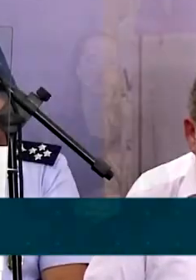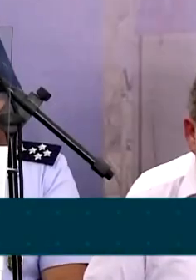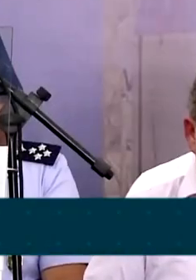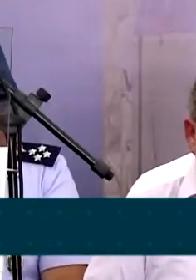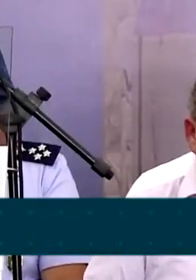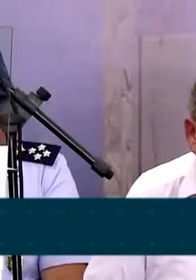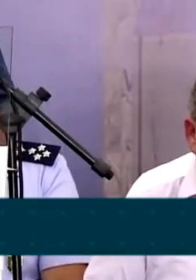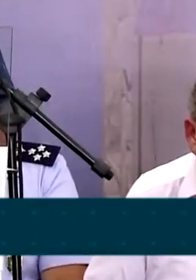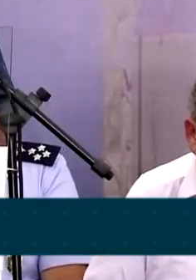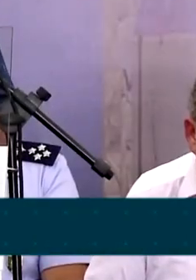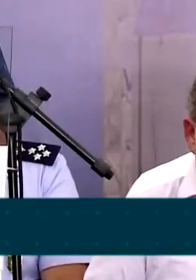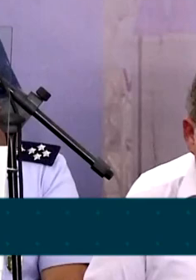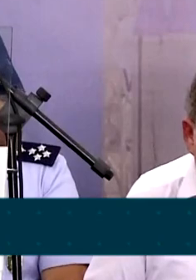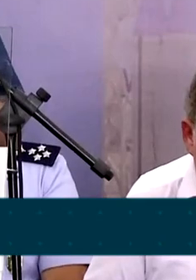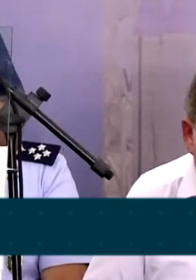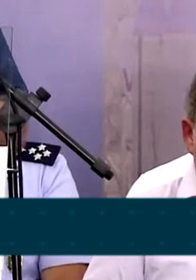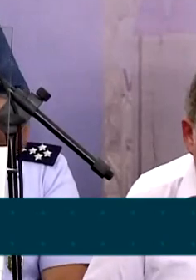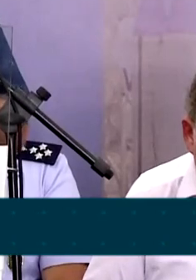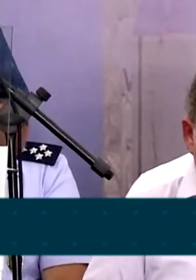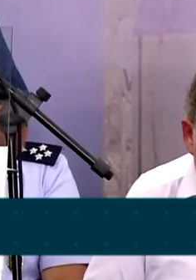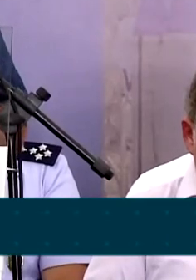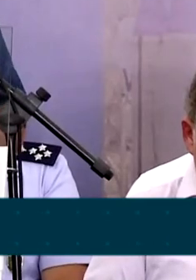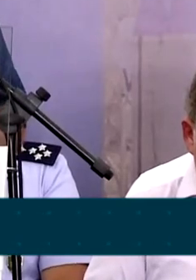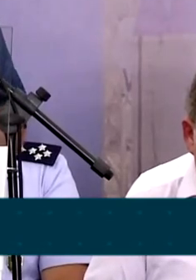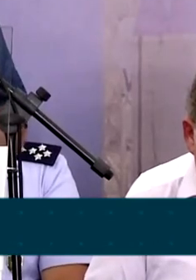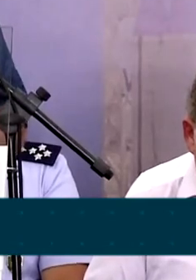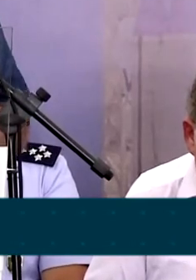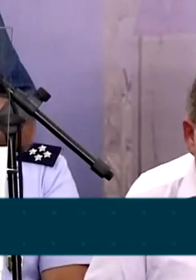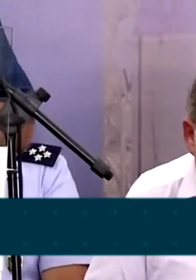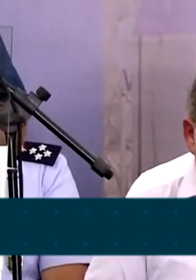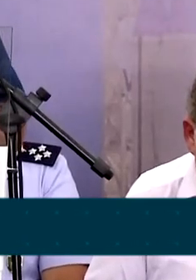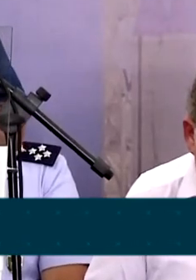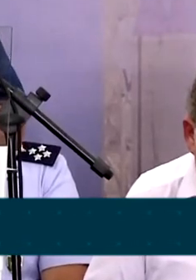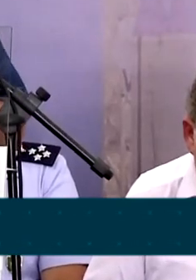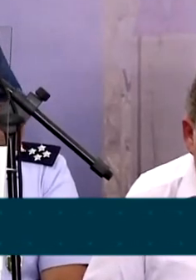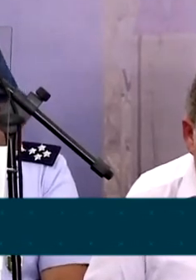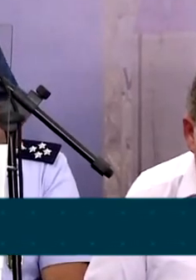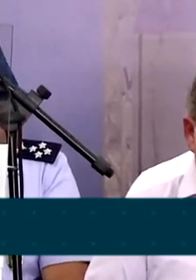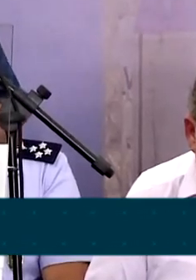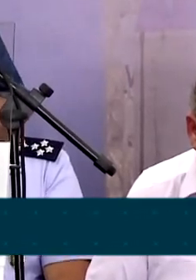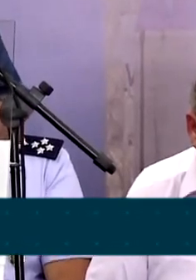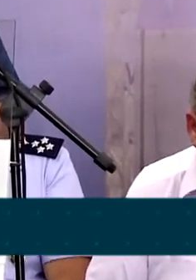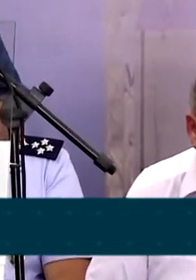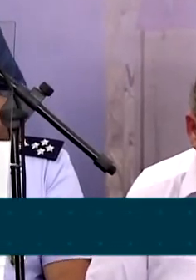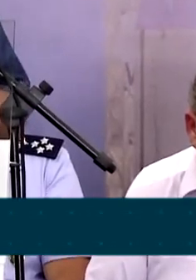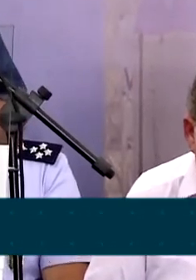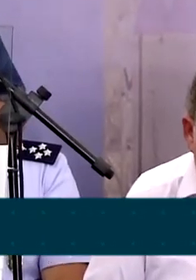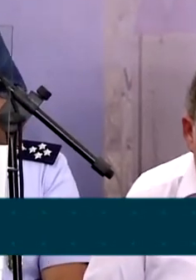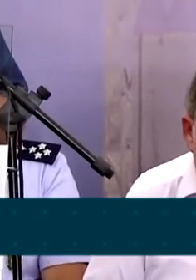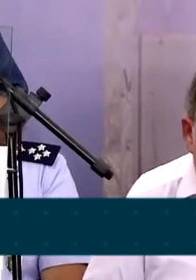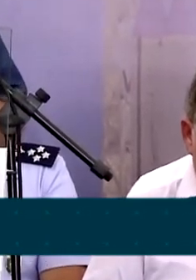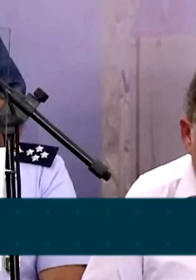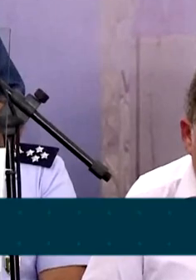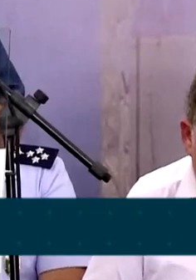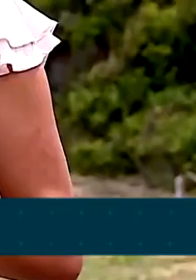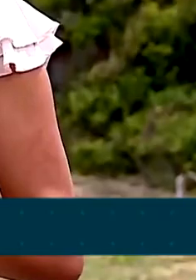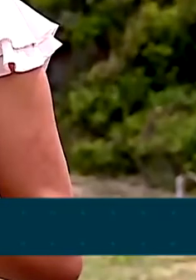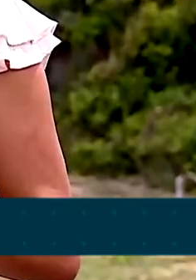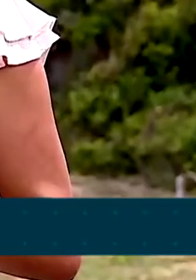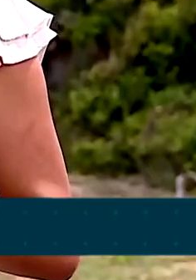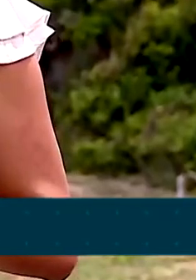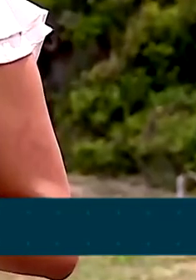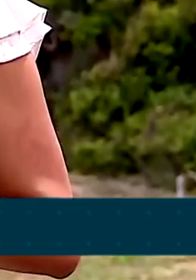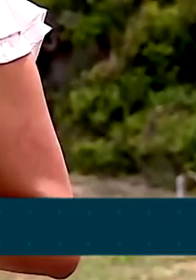buscar recursos, eu posso fazer financiamentos e melhorar aquilo que agora é meu.